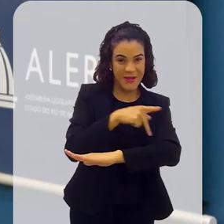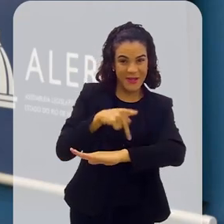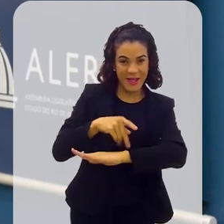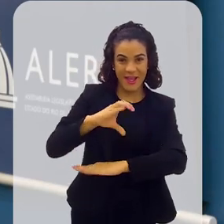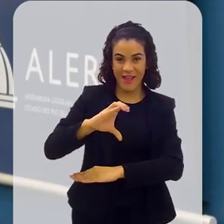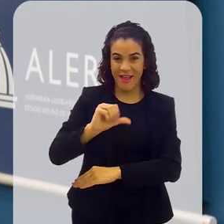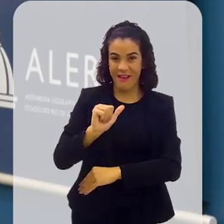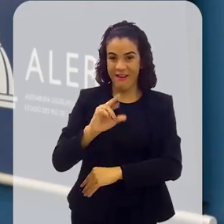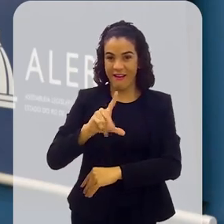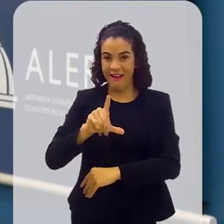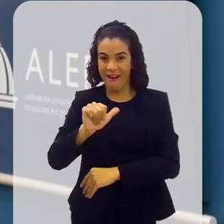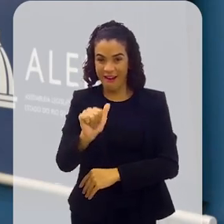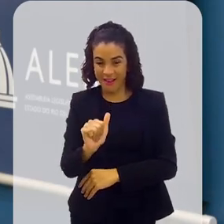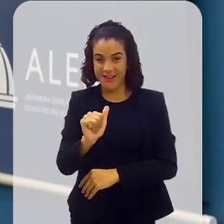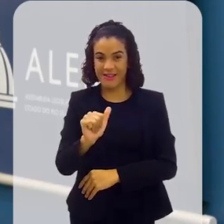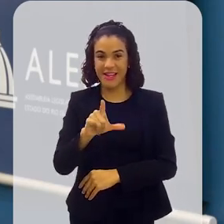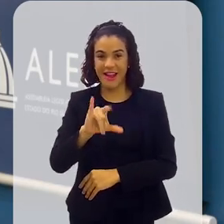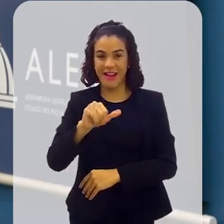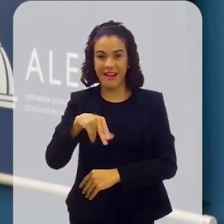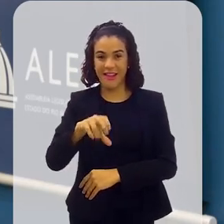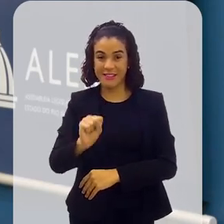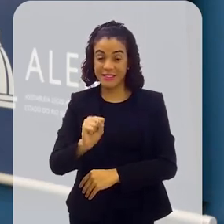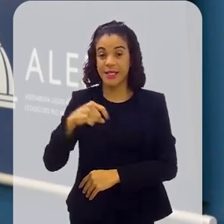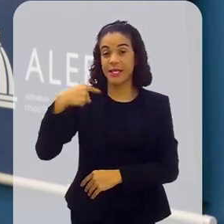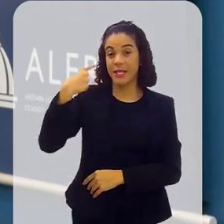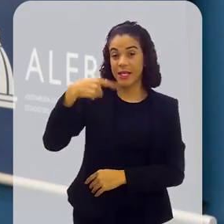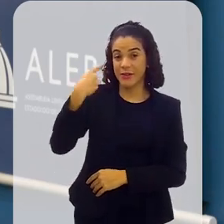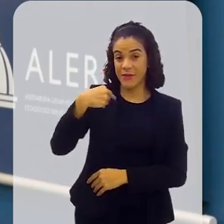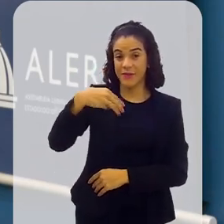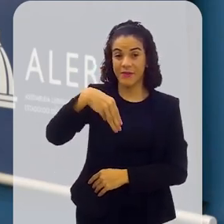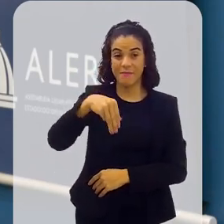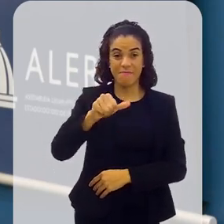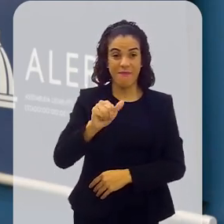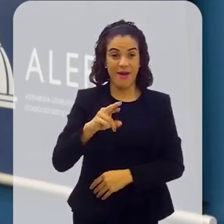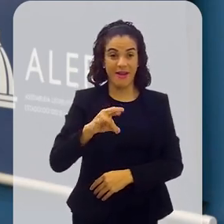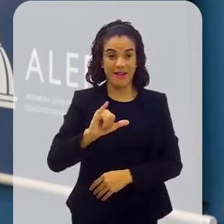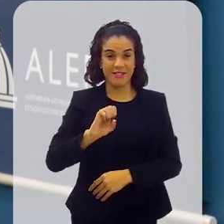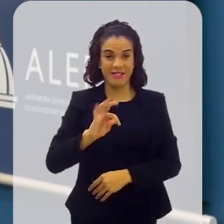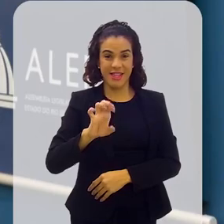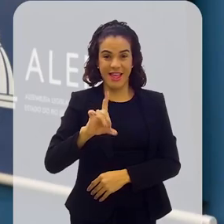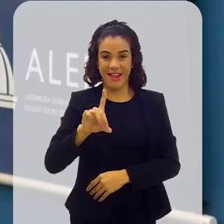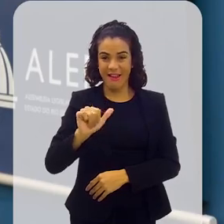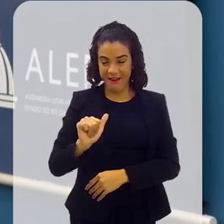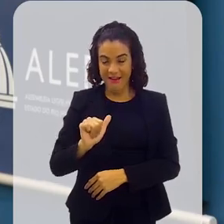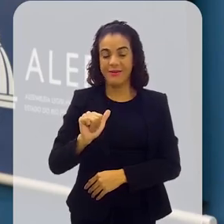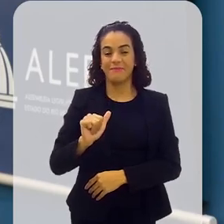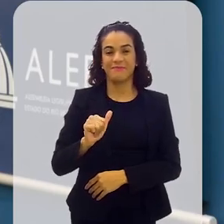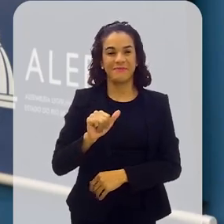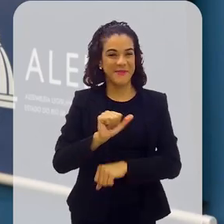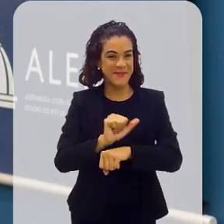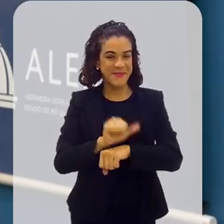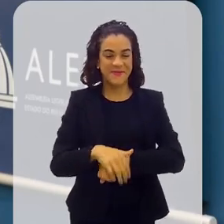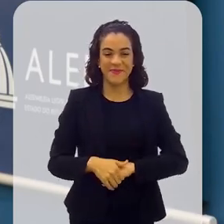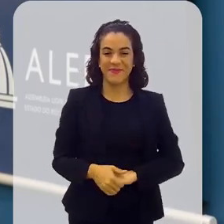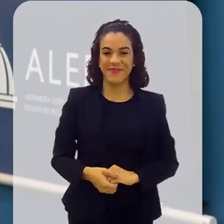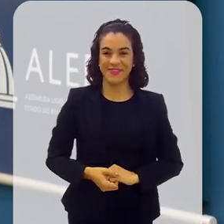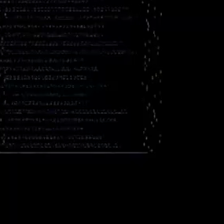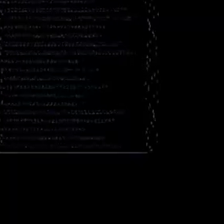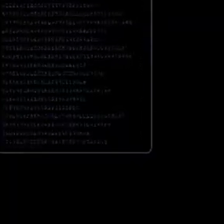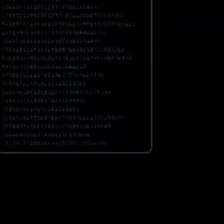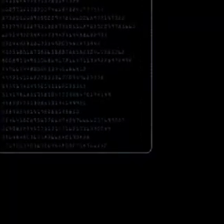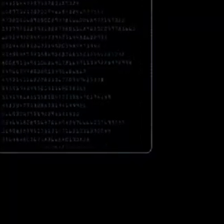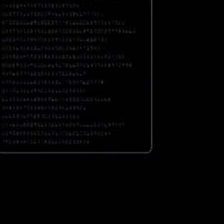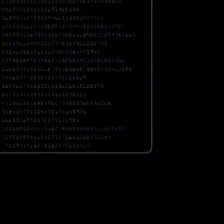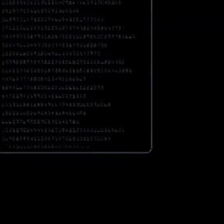conosco a psicopedagoga Carla Lins e a advogada Maristela Dias. Estou te esperando.